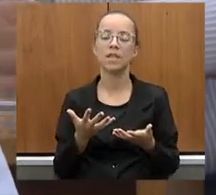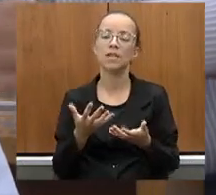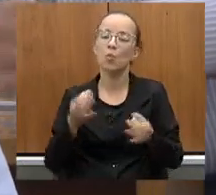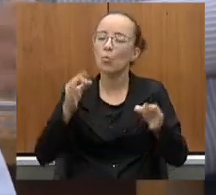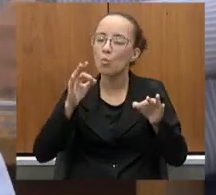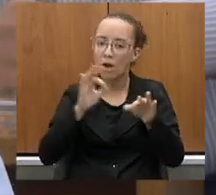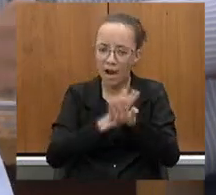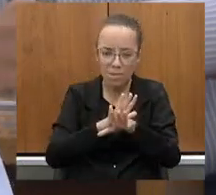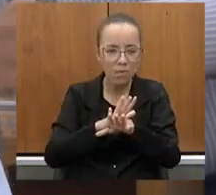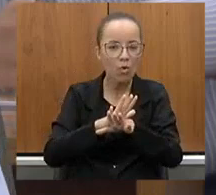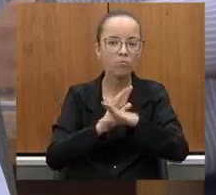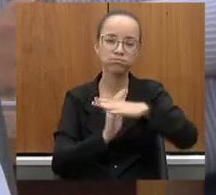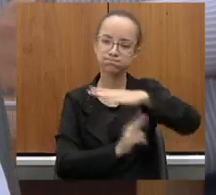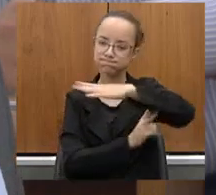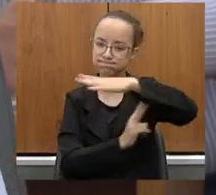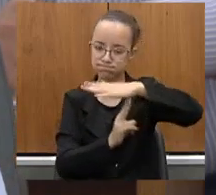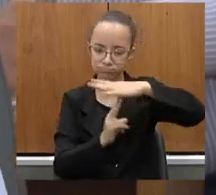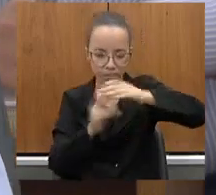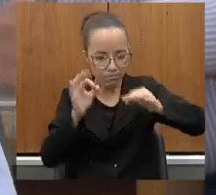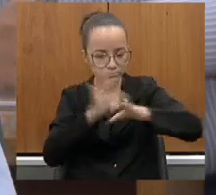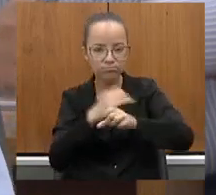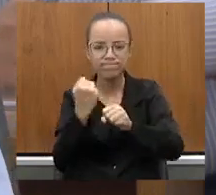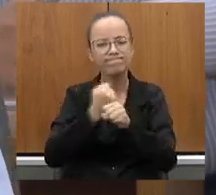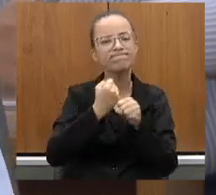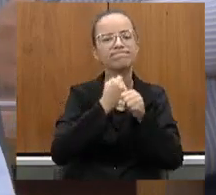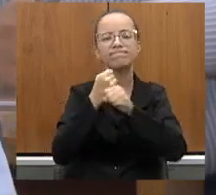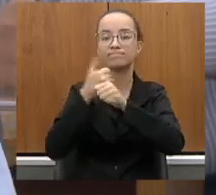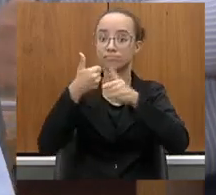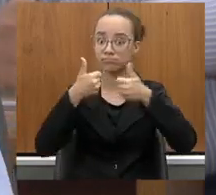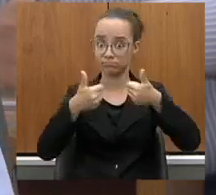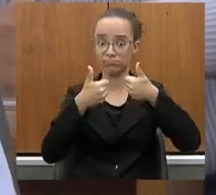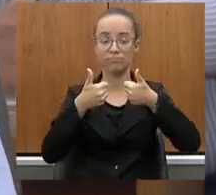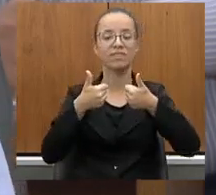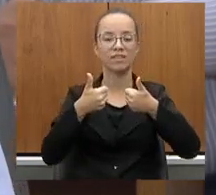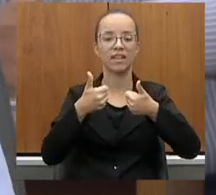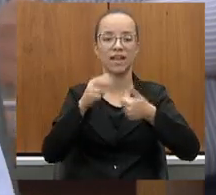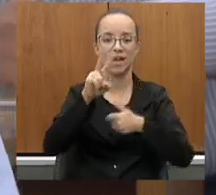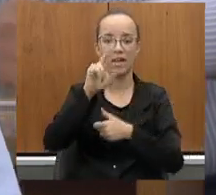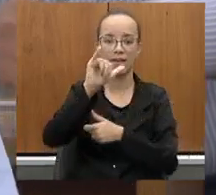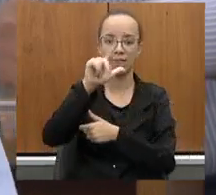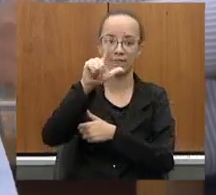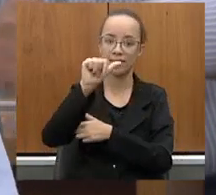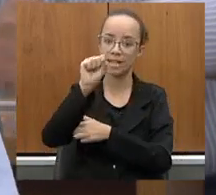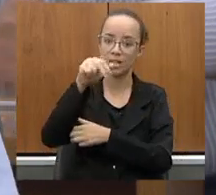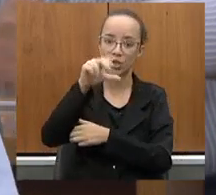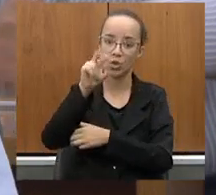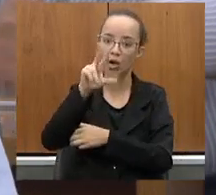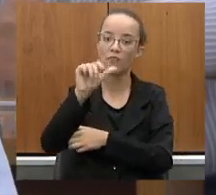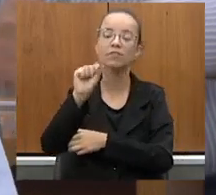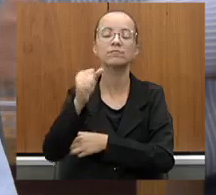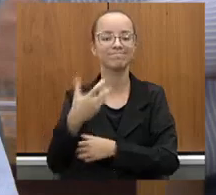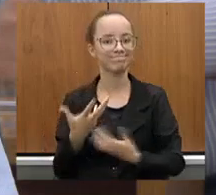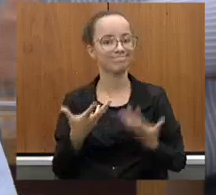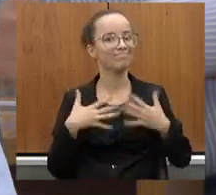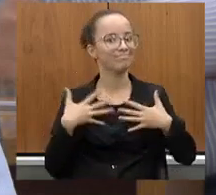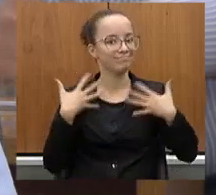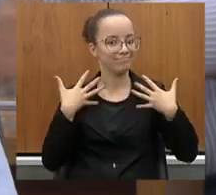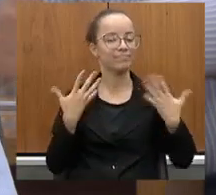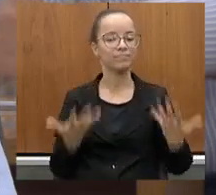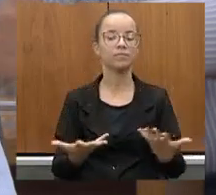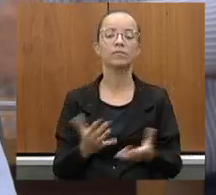concluída vai dar um novo acesso a Minas Novas e é fundamental. Então, deputado,